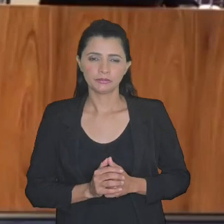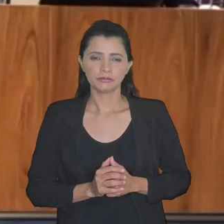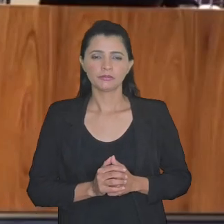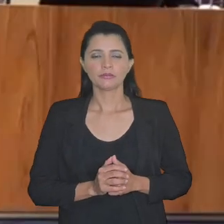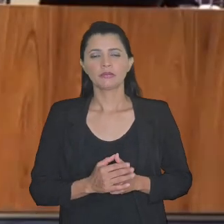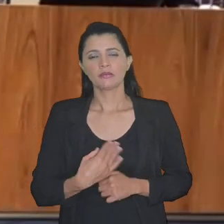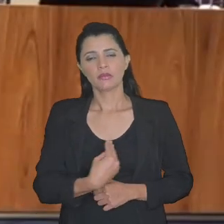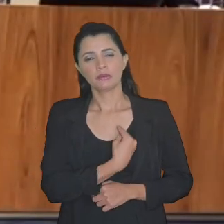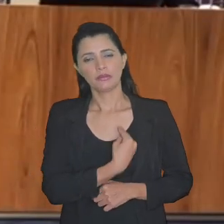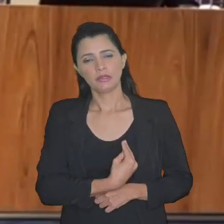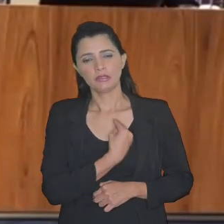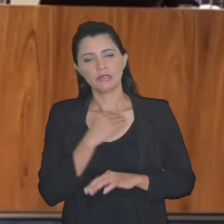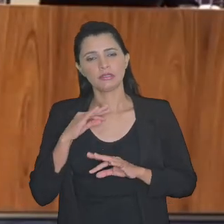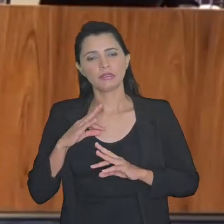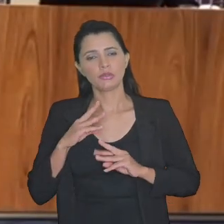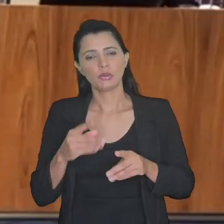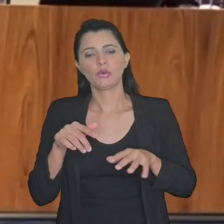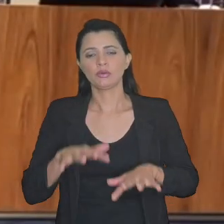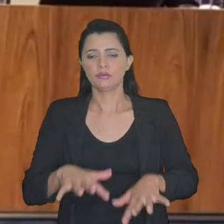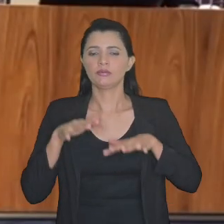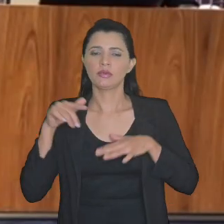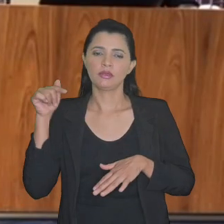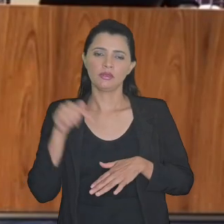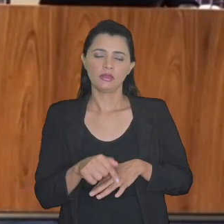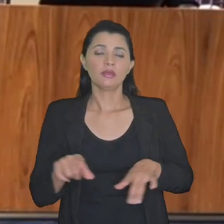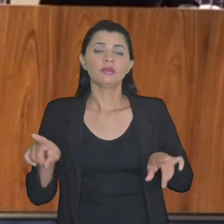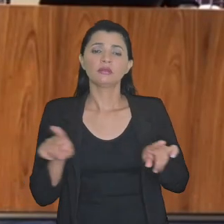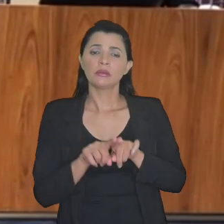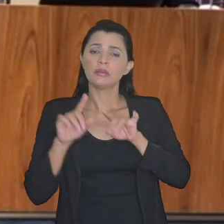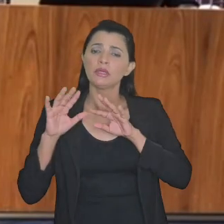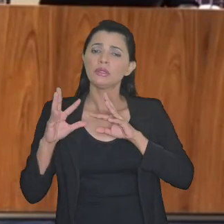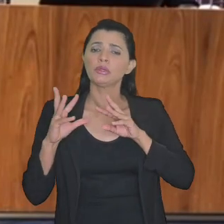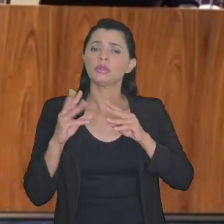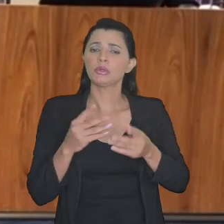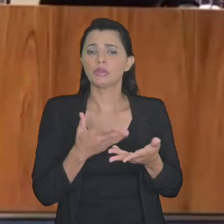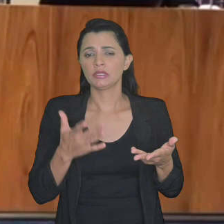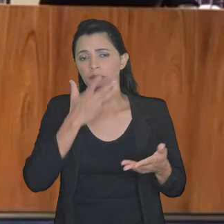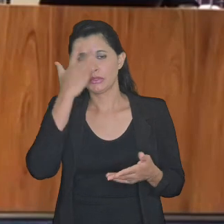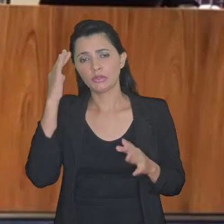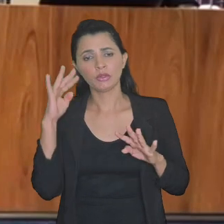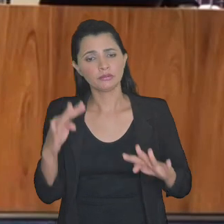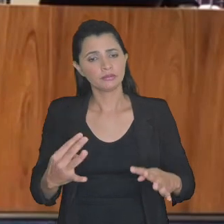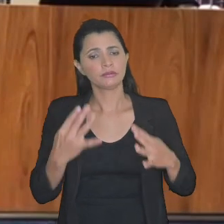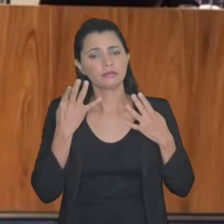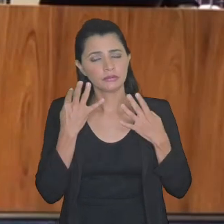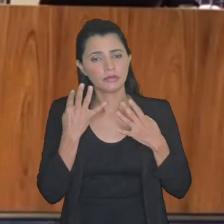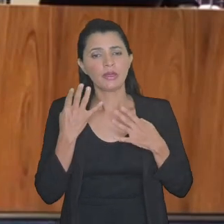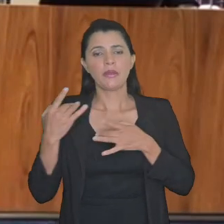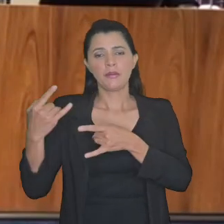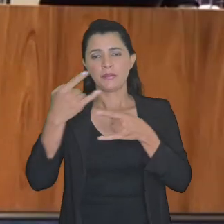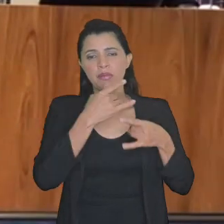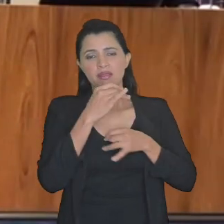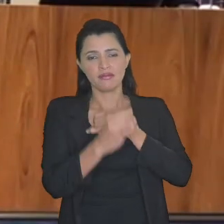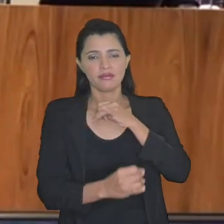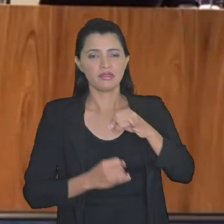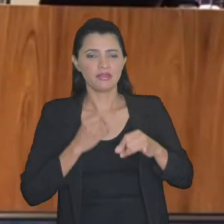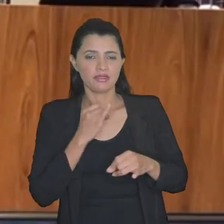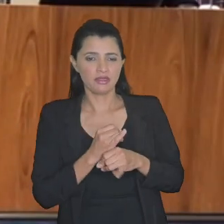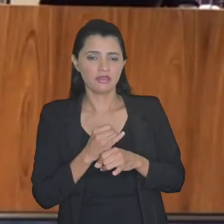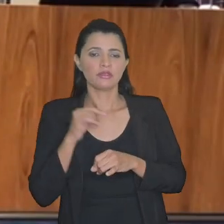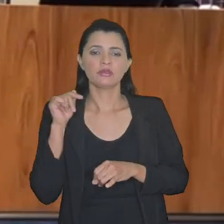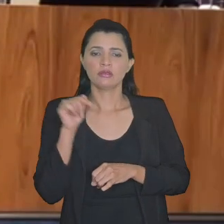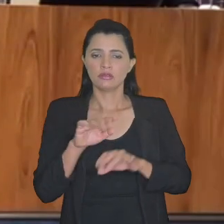atividades e a presença de todos aqui na plateia e de todos que todas as que nos assistiram pela